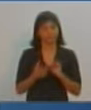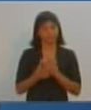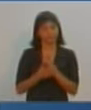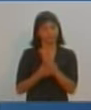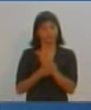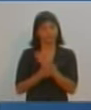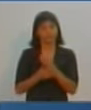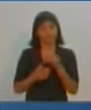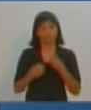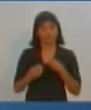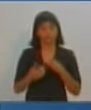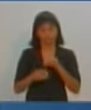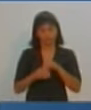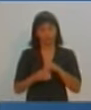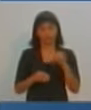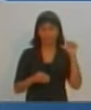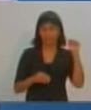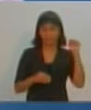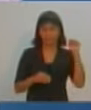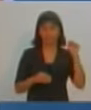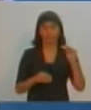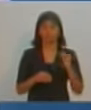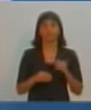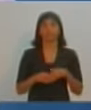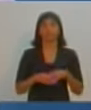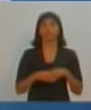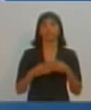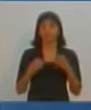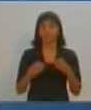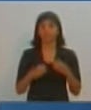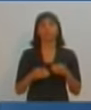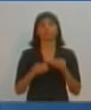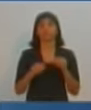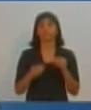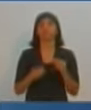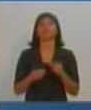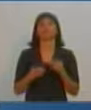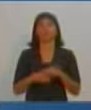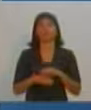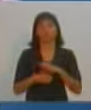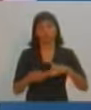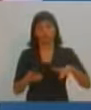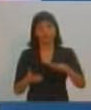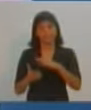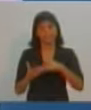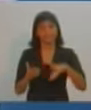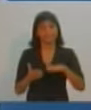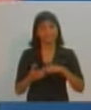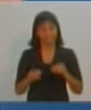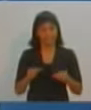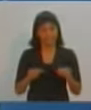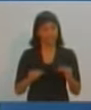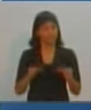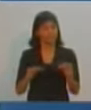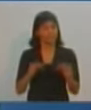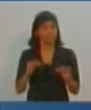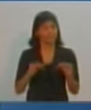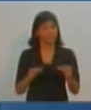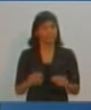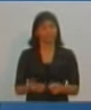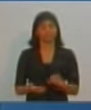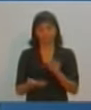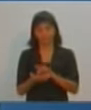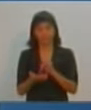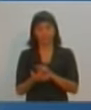eleito, vai se portar como a capital do resto paulista. Coisa que não está fazendo por falta de competência da Prefeitura. A verdade dói, mas